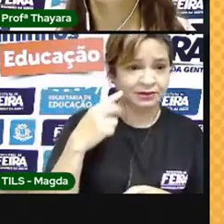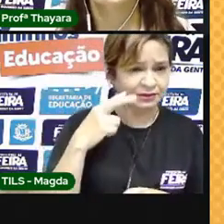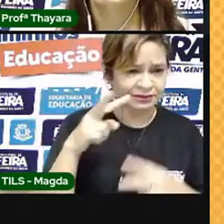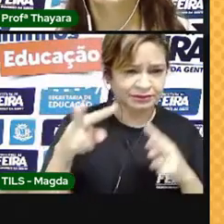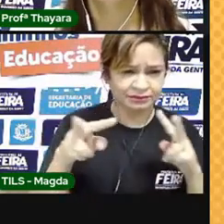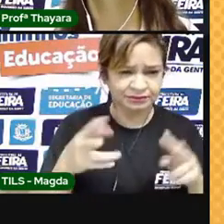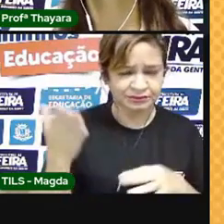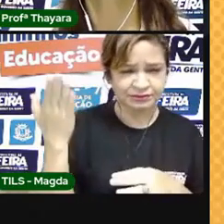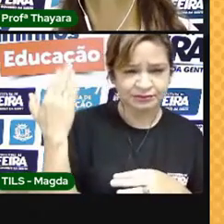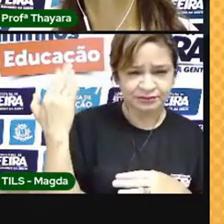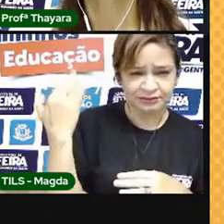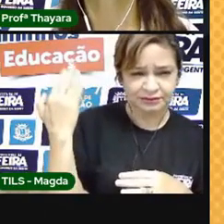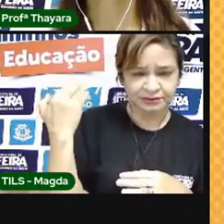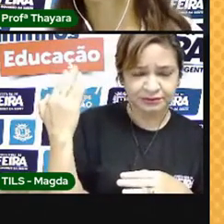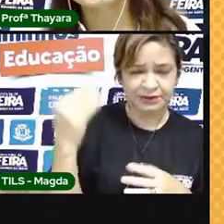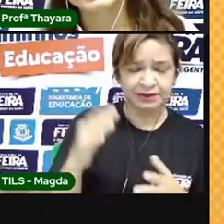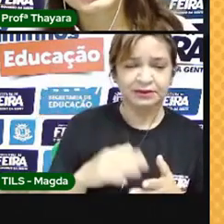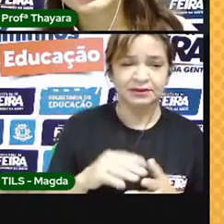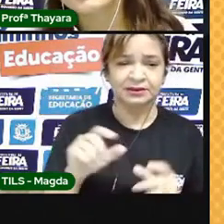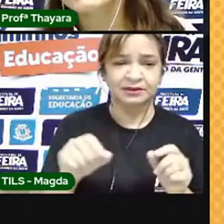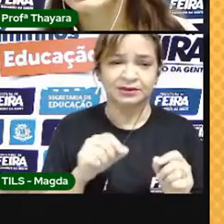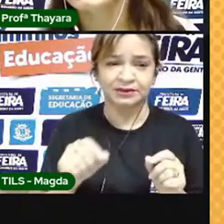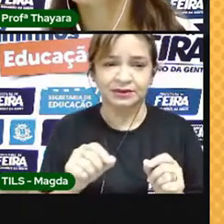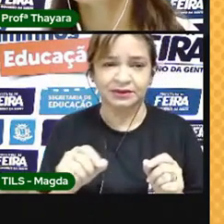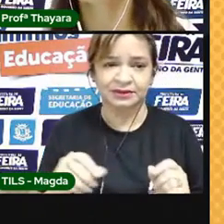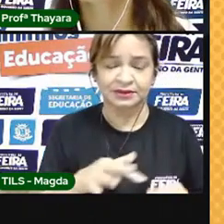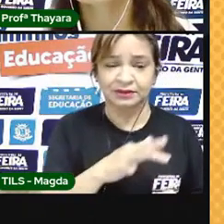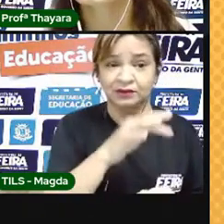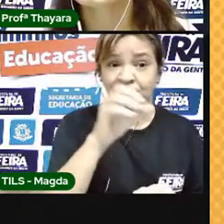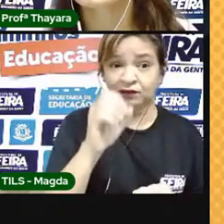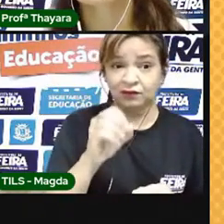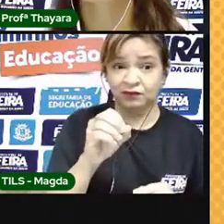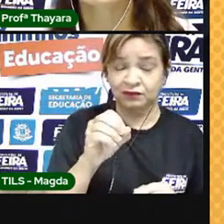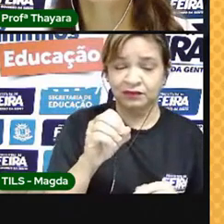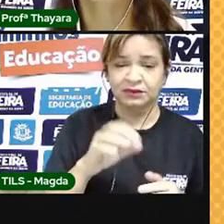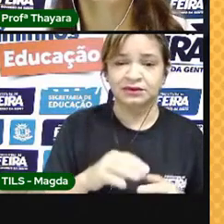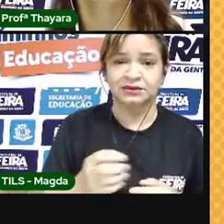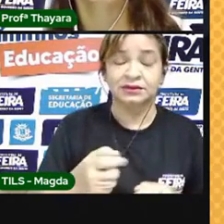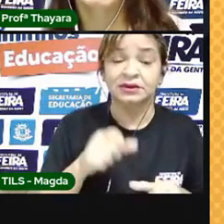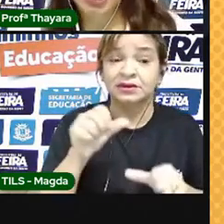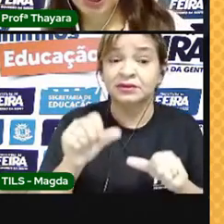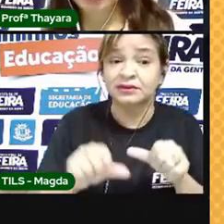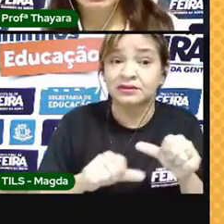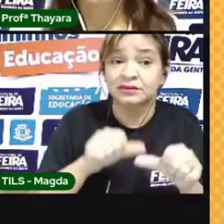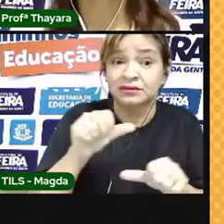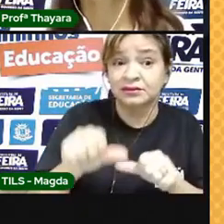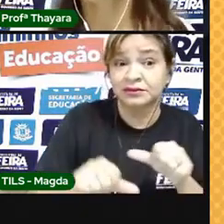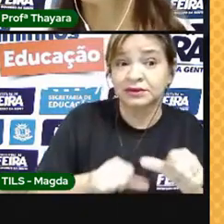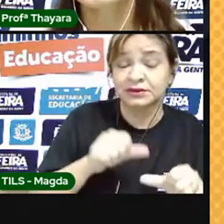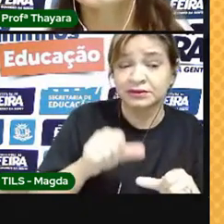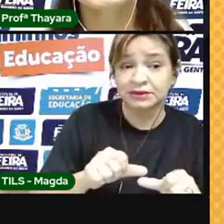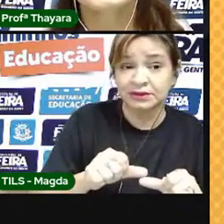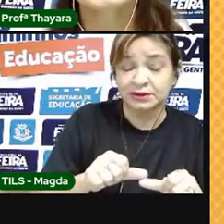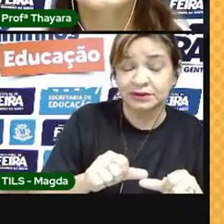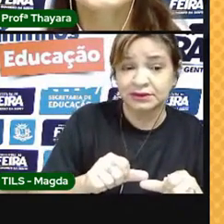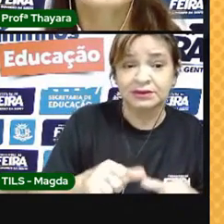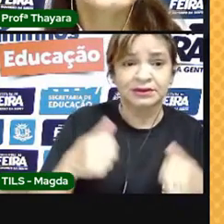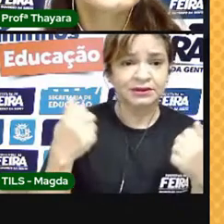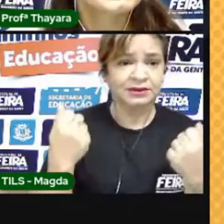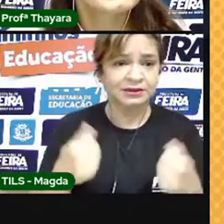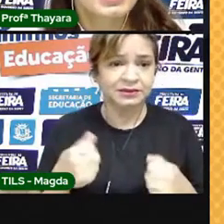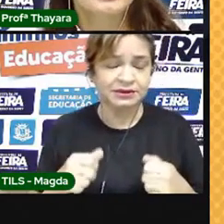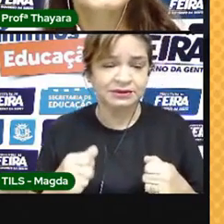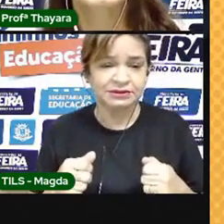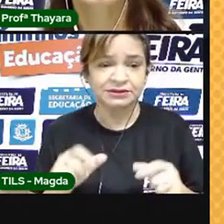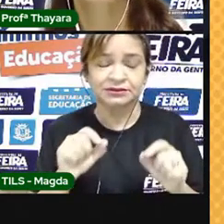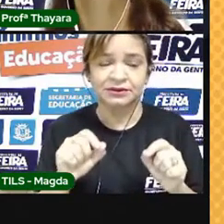anos anteriores, que é a fotossíntese. A fotossíntese é um processo em que os seres fotossintetizantes, que são as